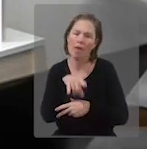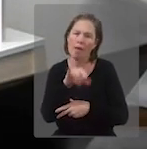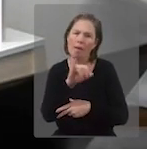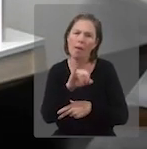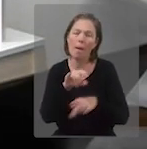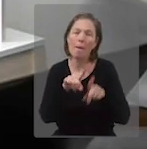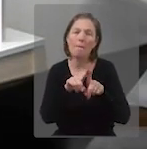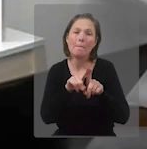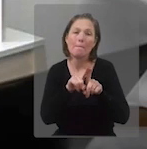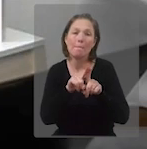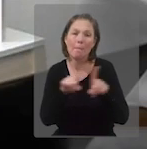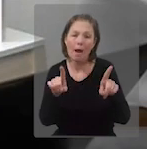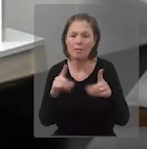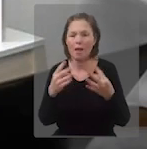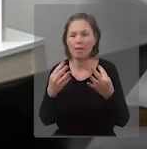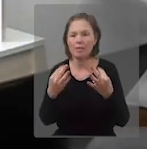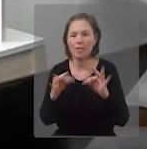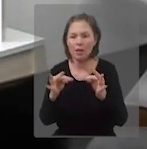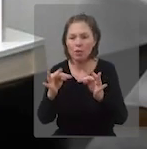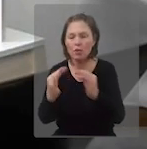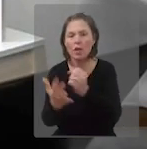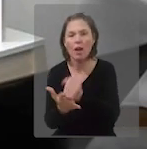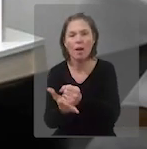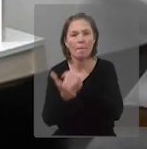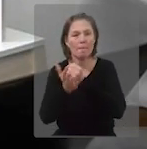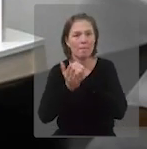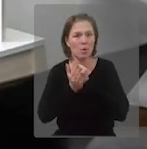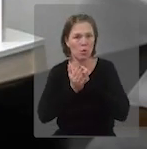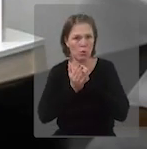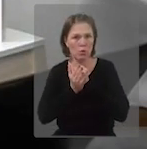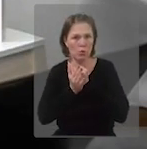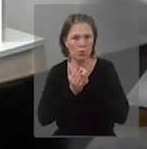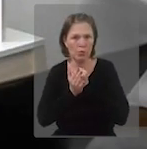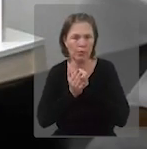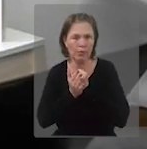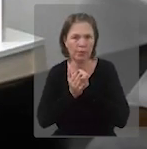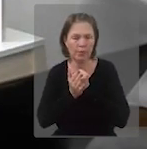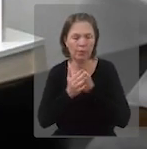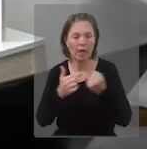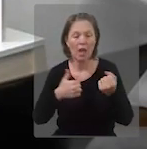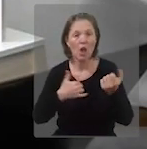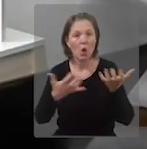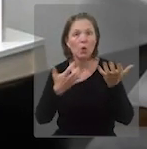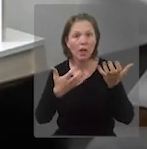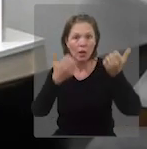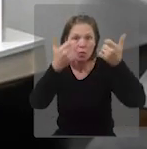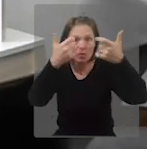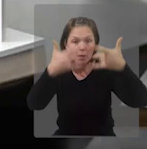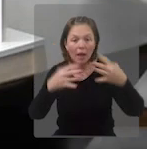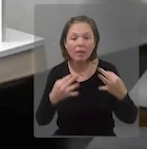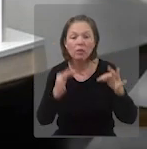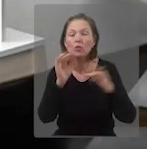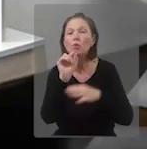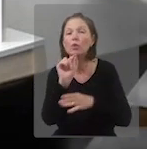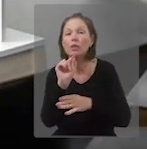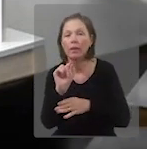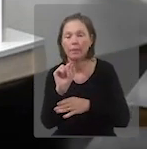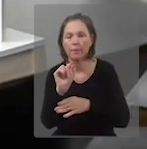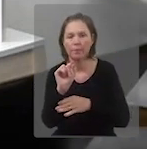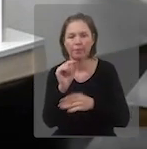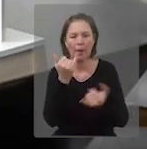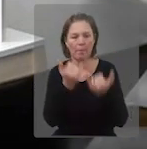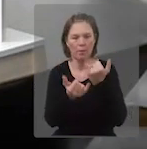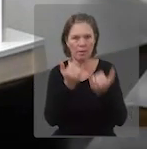é indispensável. Mas as tecnologias também vieram para auxiliar nesse aspecto, né? Eles vieram, exatamente, o aspecto que eu gostaria de destacar nessas